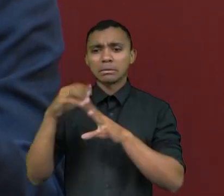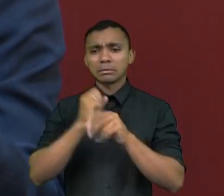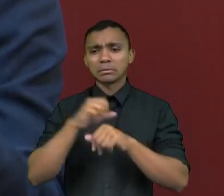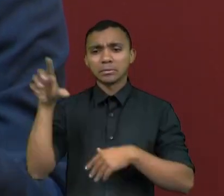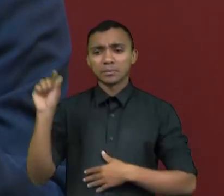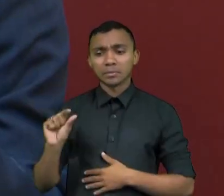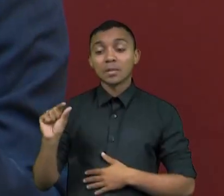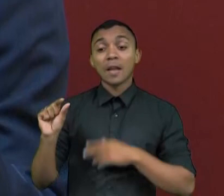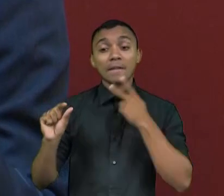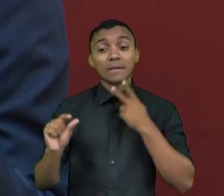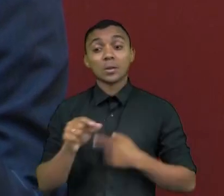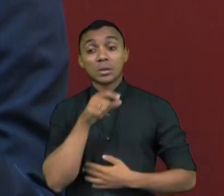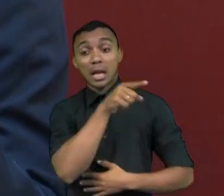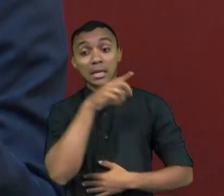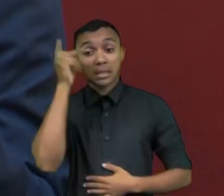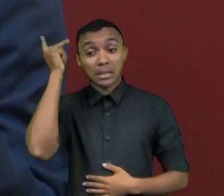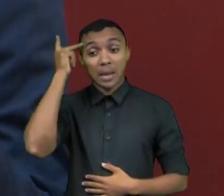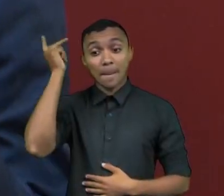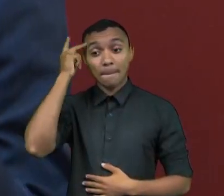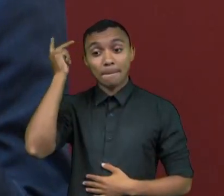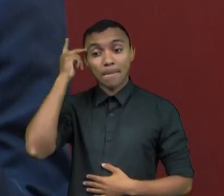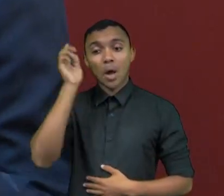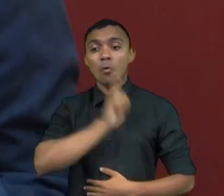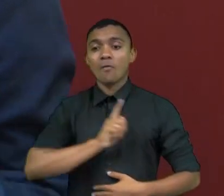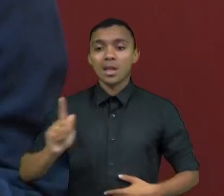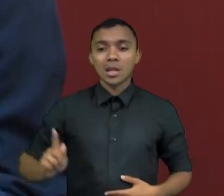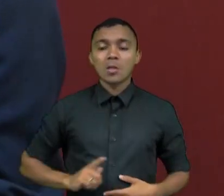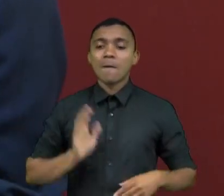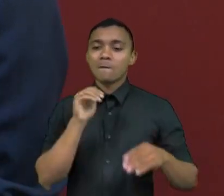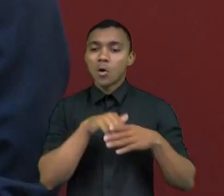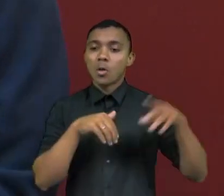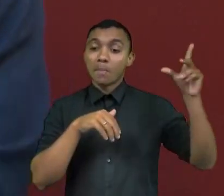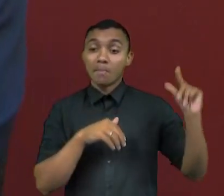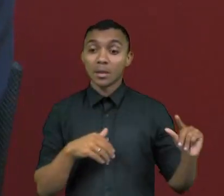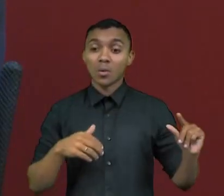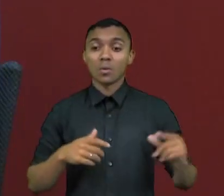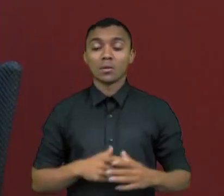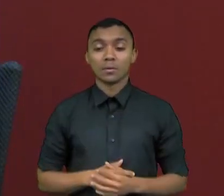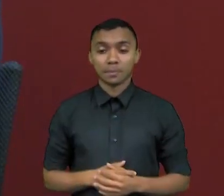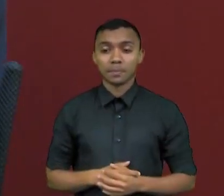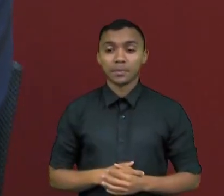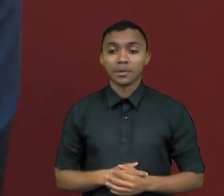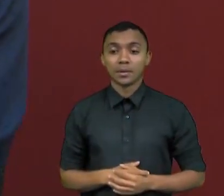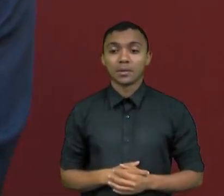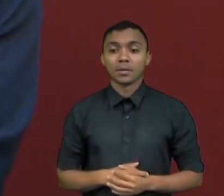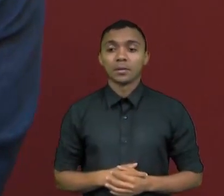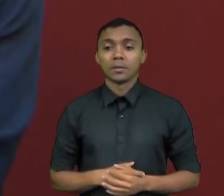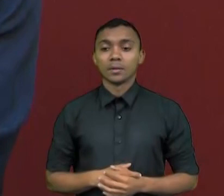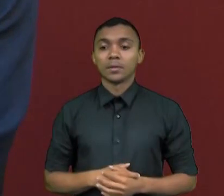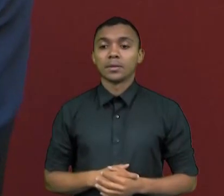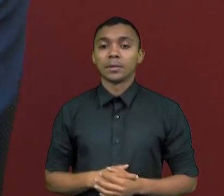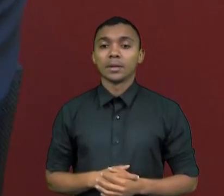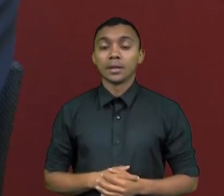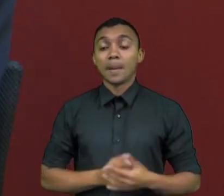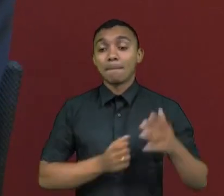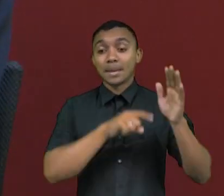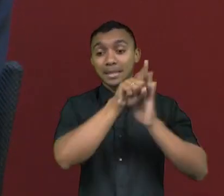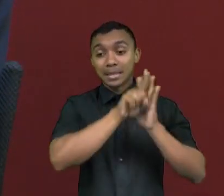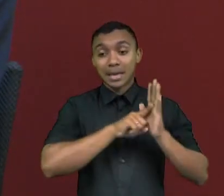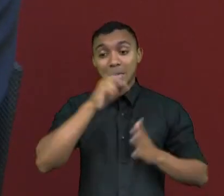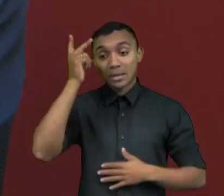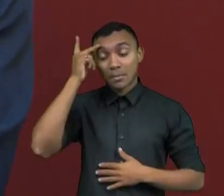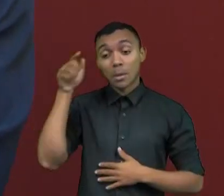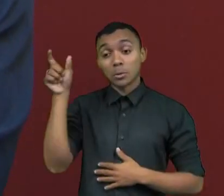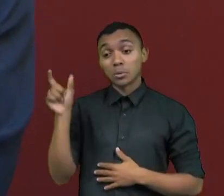São Paulo ele deu o Tarcísio que é o candidato do Bolsonaro com votação menor. Então se a gente for observar na pesquisa de São Paulo o candidato bolsonarista em